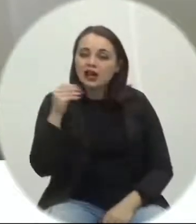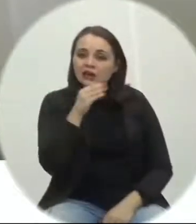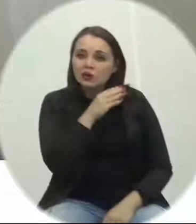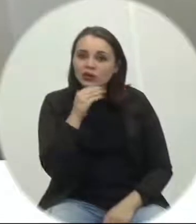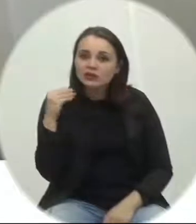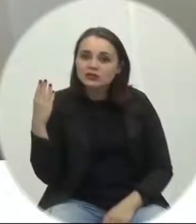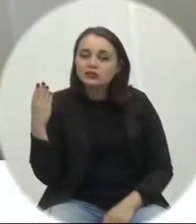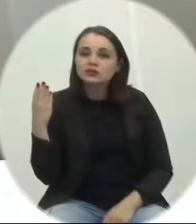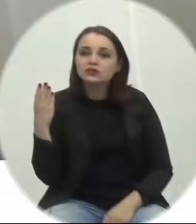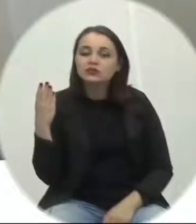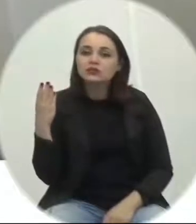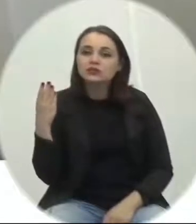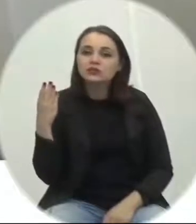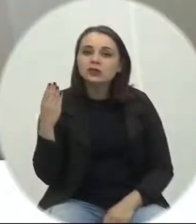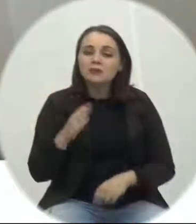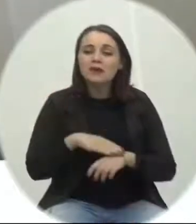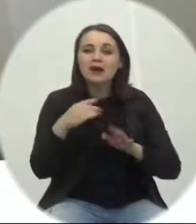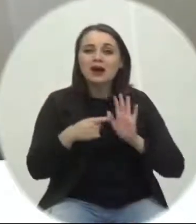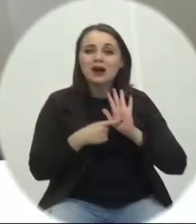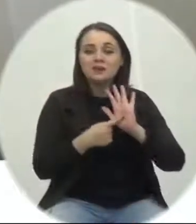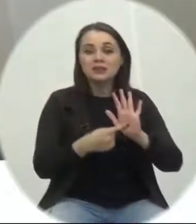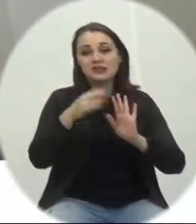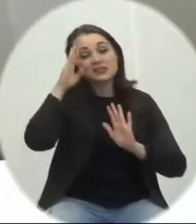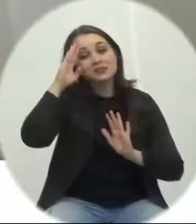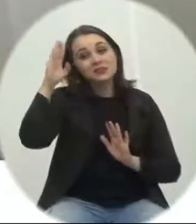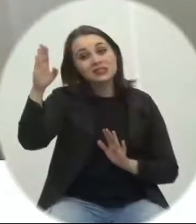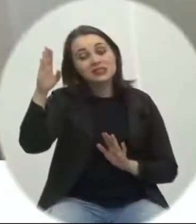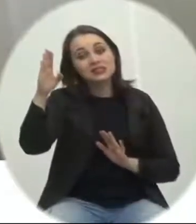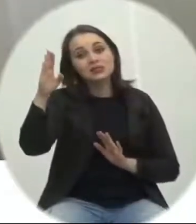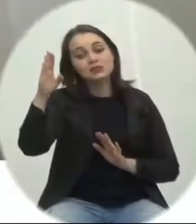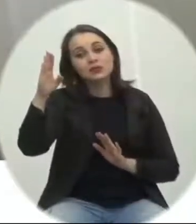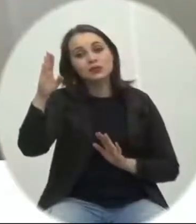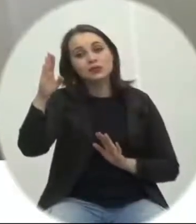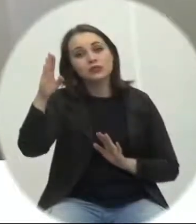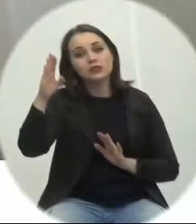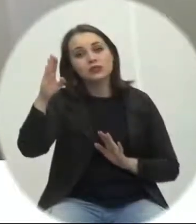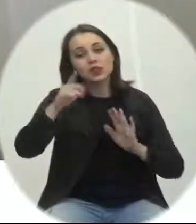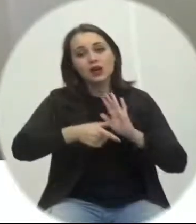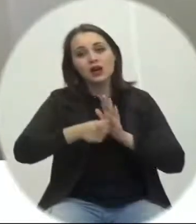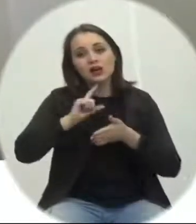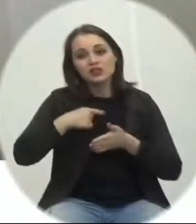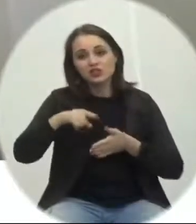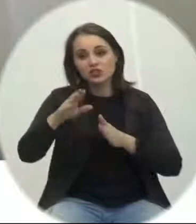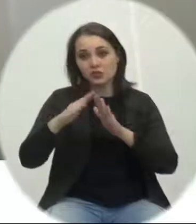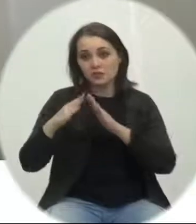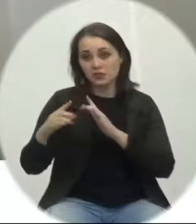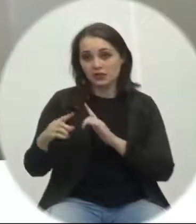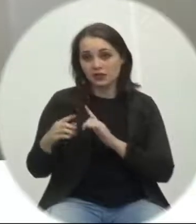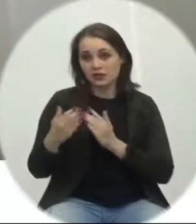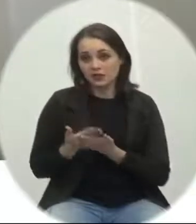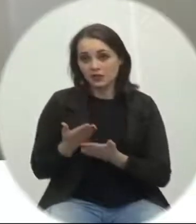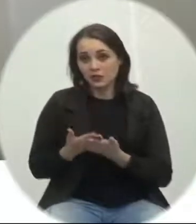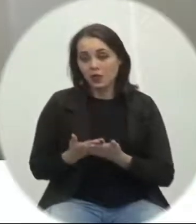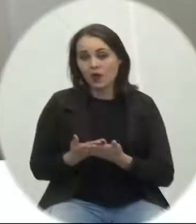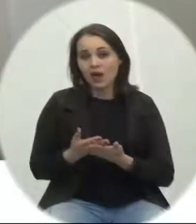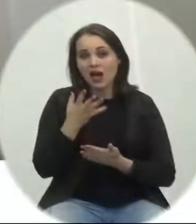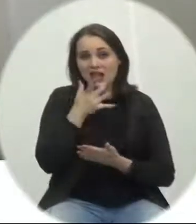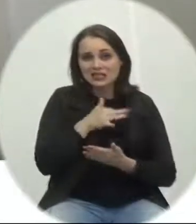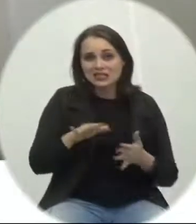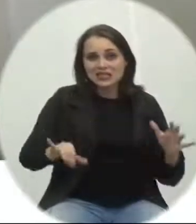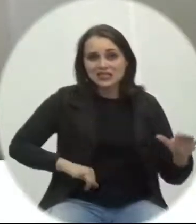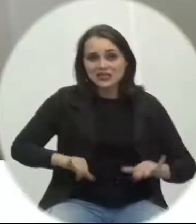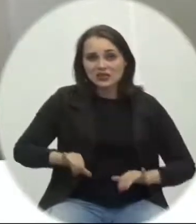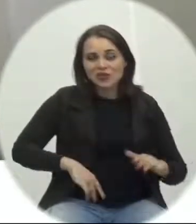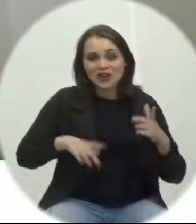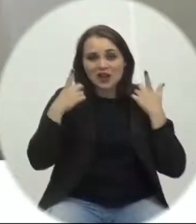que apresentam principalmente antes da ida às escolas elas estavam sofrendo